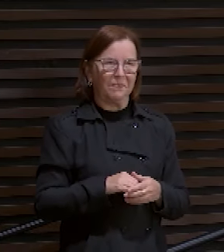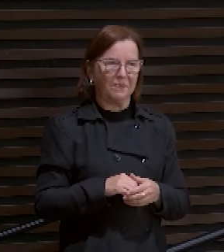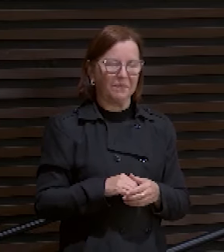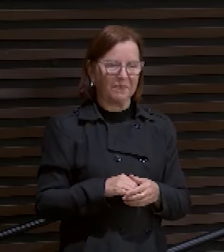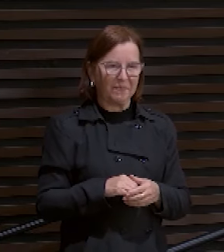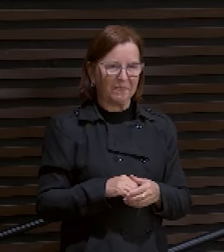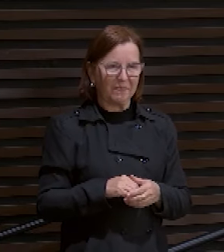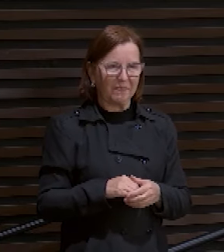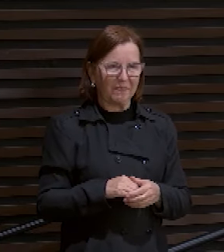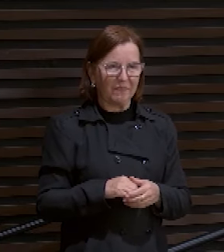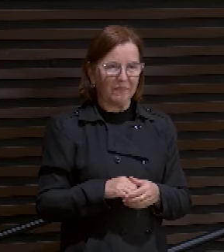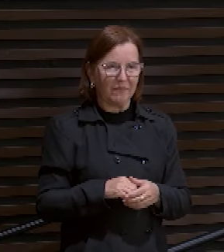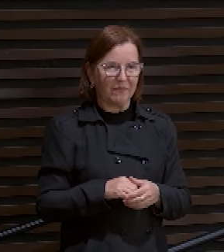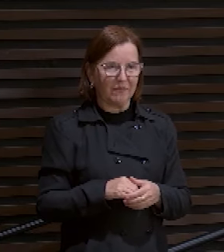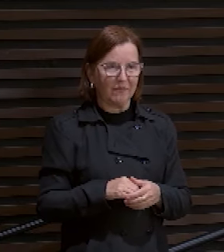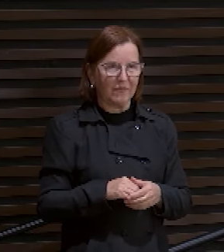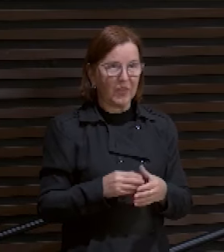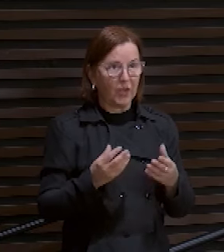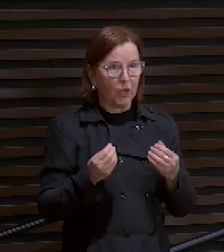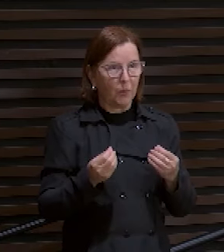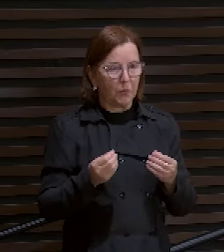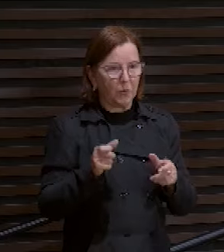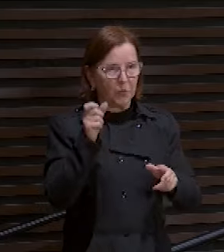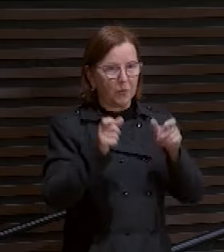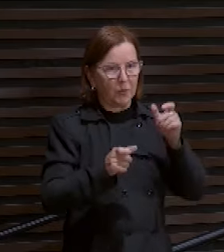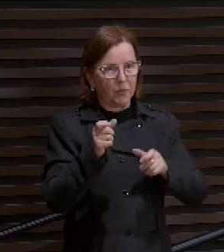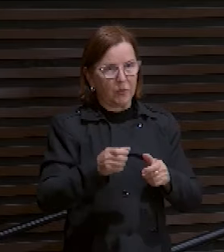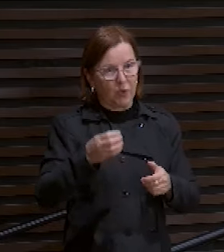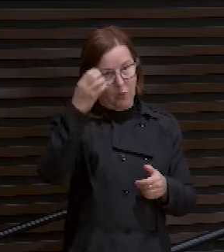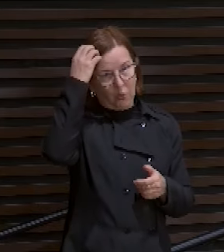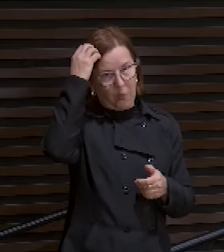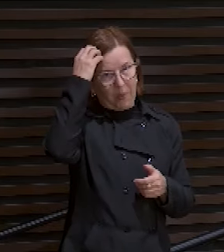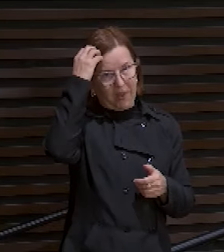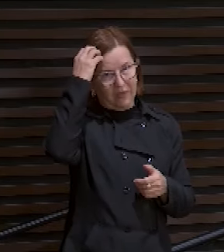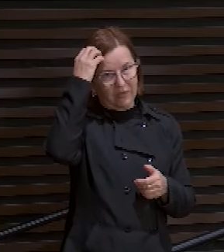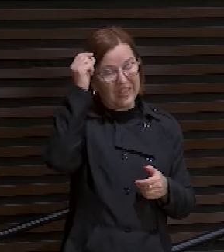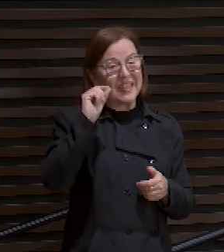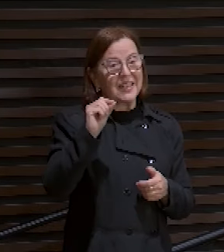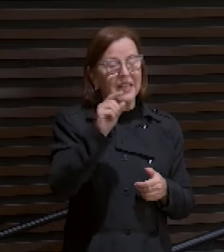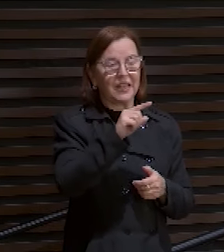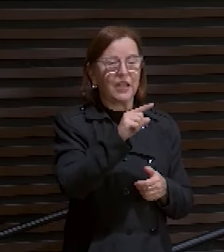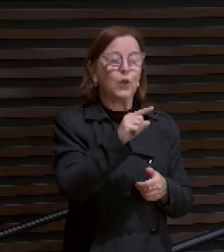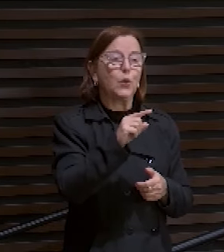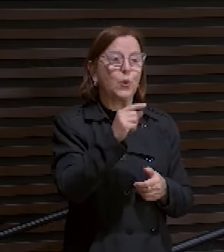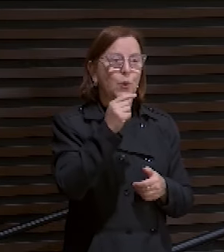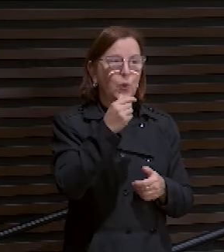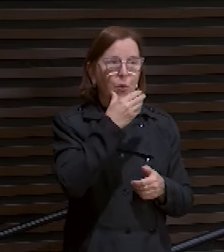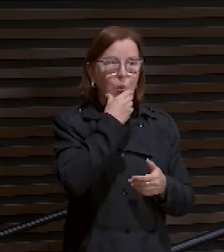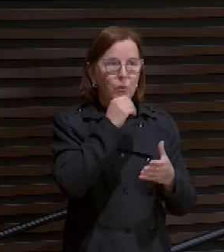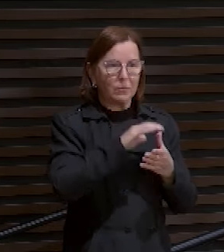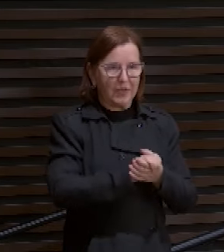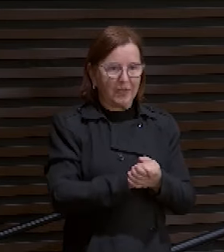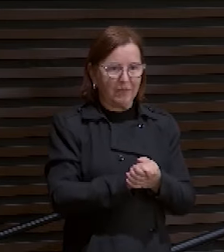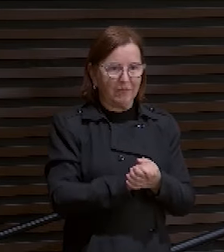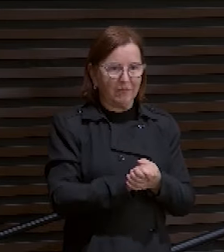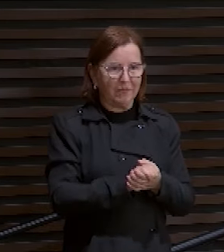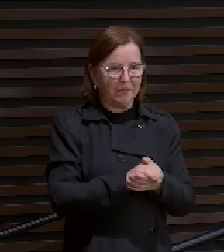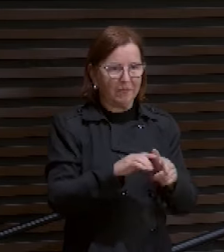E muitos culpados somos nós maridos. Mas isso aí não é para hoje, não.